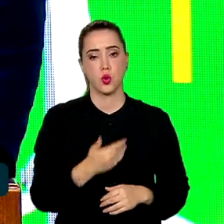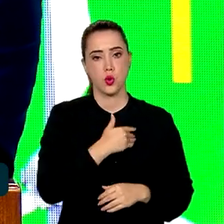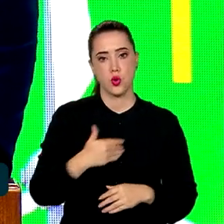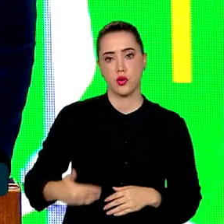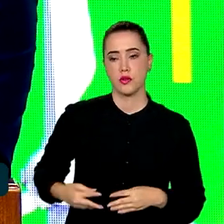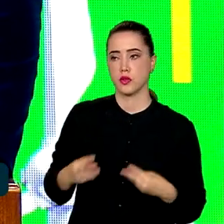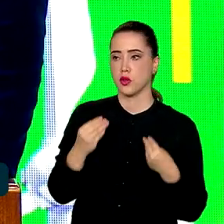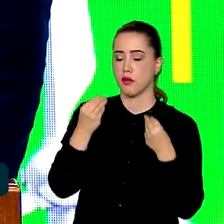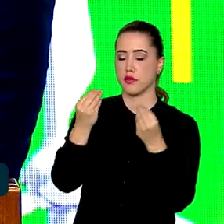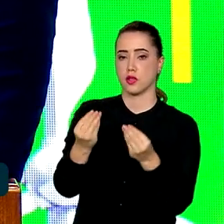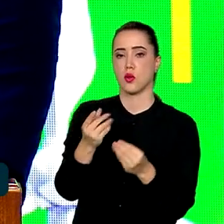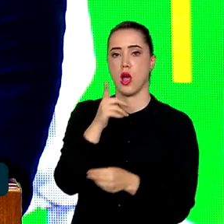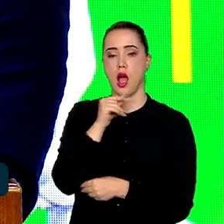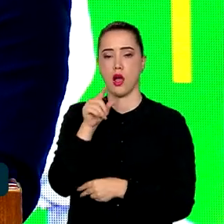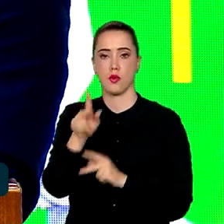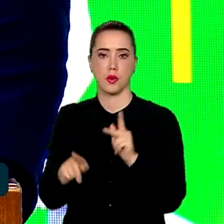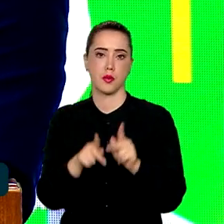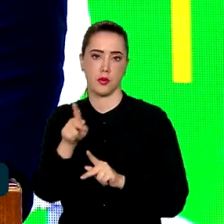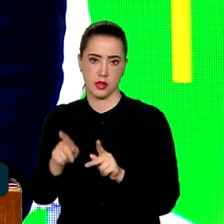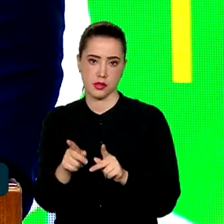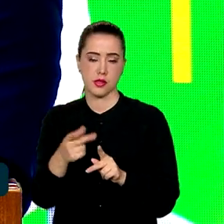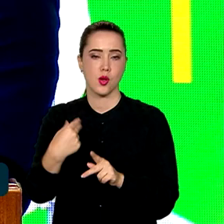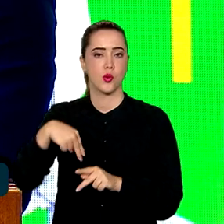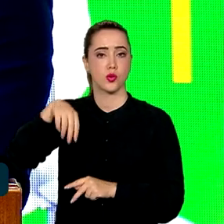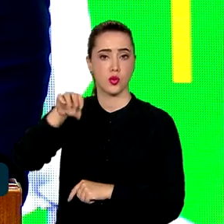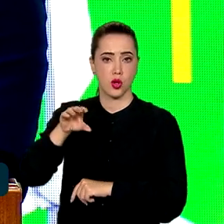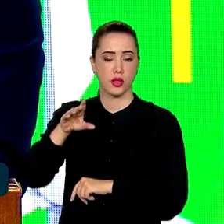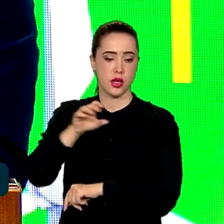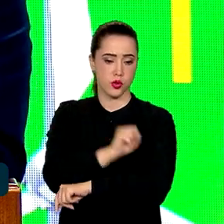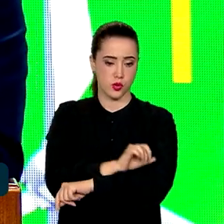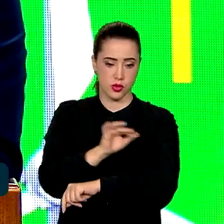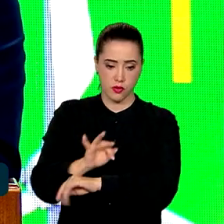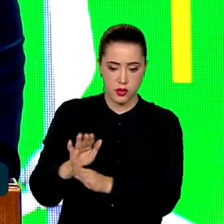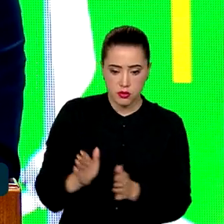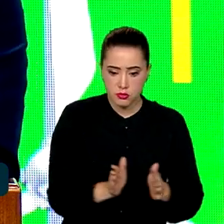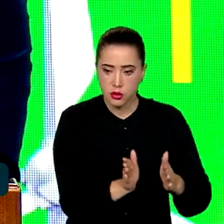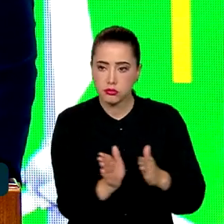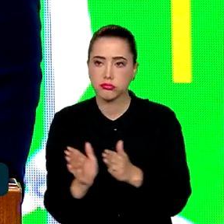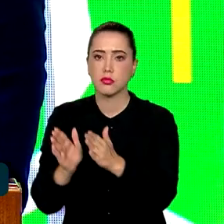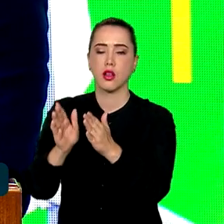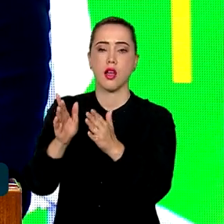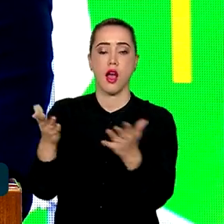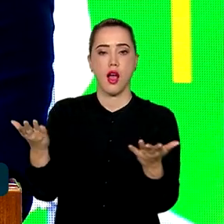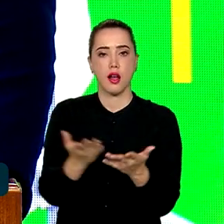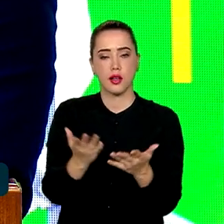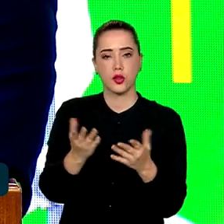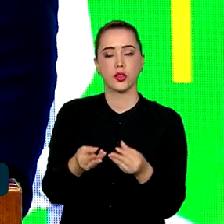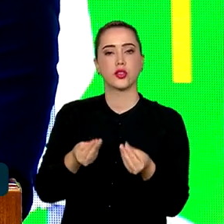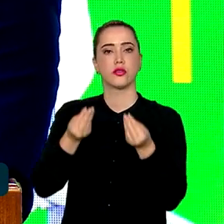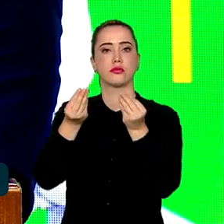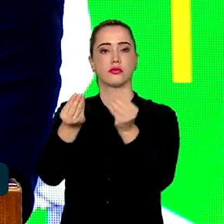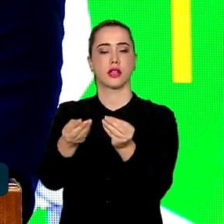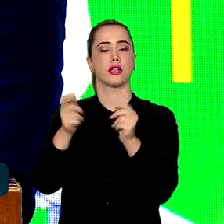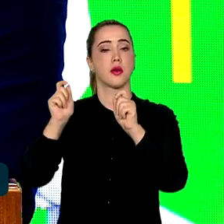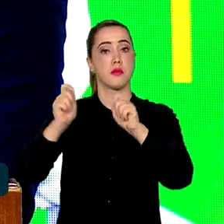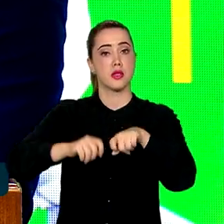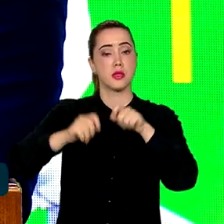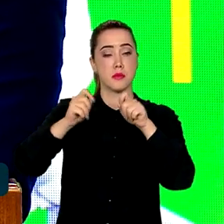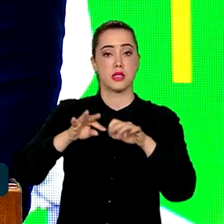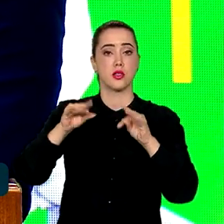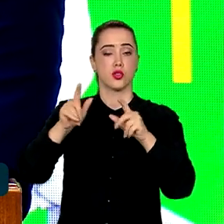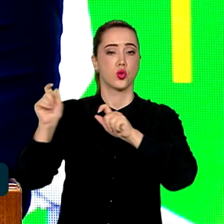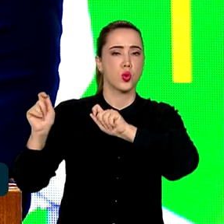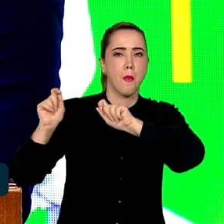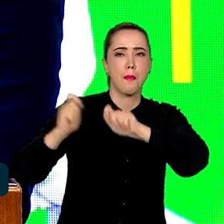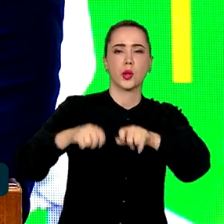água para o povo do Nordeste com a transposição do Rio São Francisco, agora pavimenta o escoamento de todo